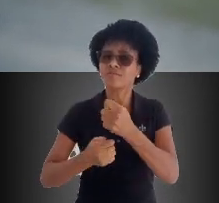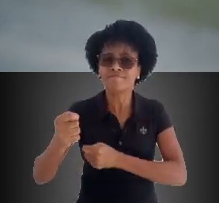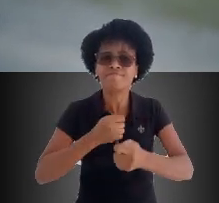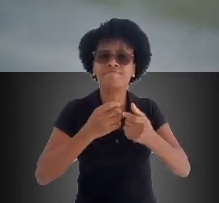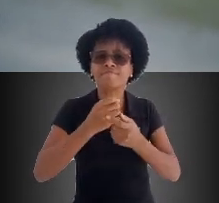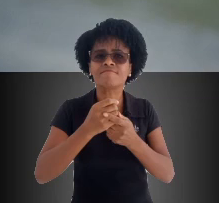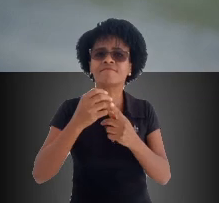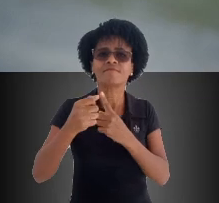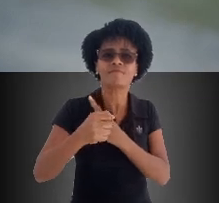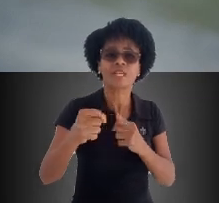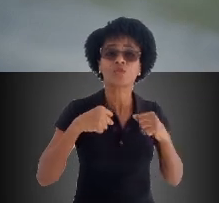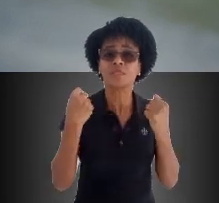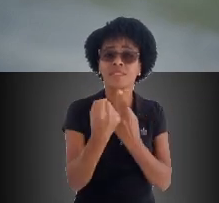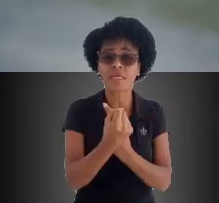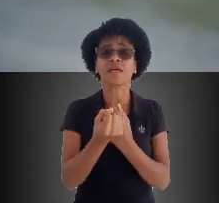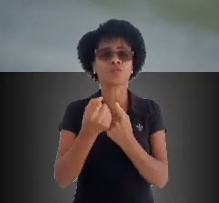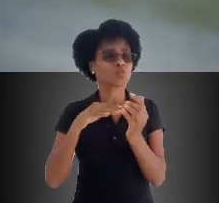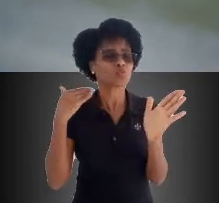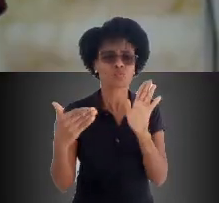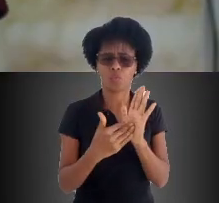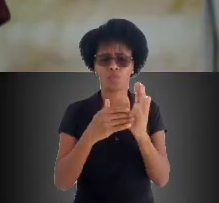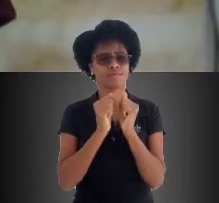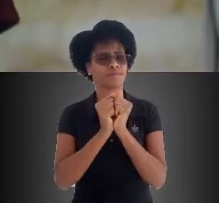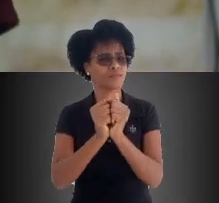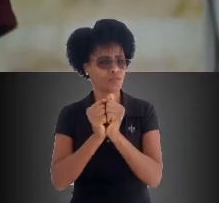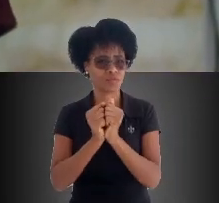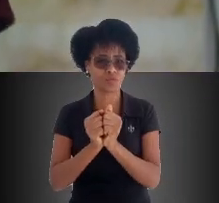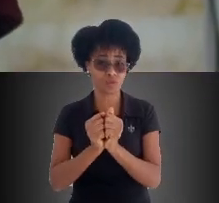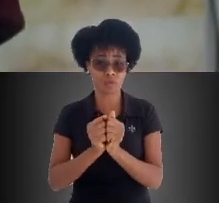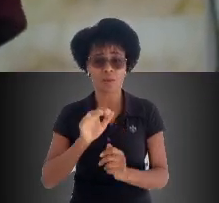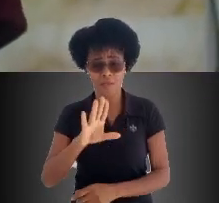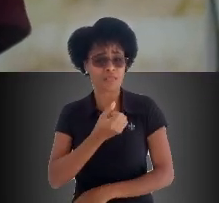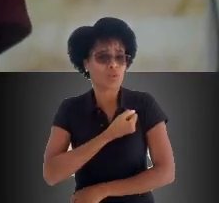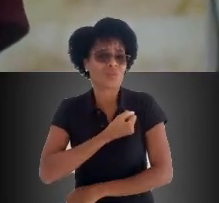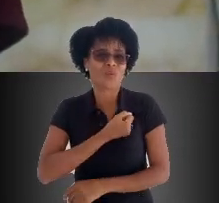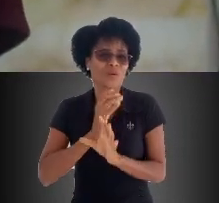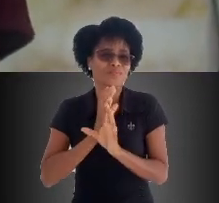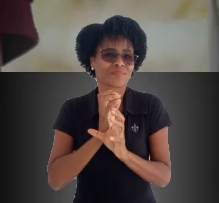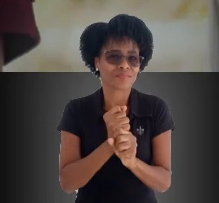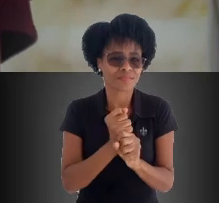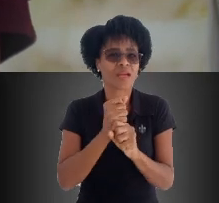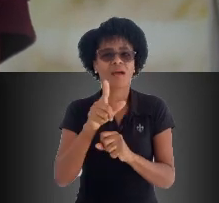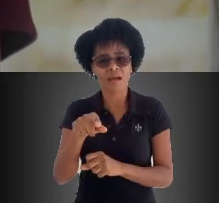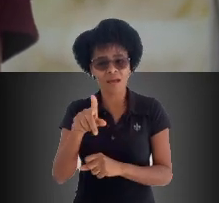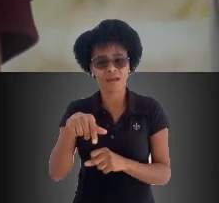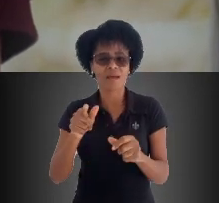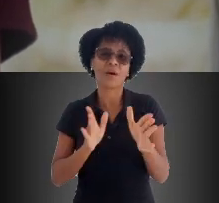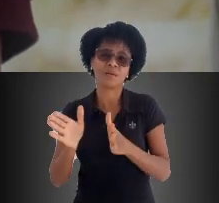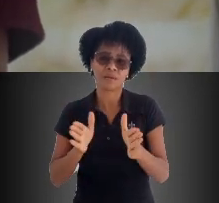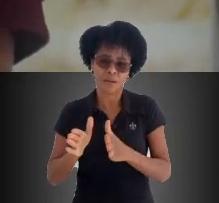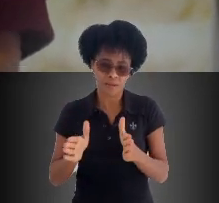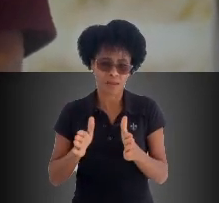trabalhou com a gente, o sindicato e pessoas da comunidade. Em termos de números, o projeto Comida e Saúde em Tempo de Coronavírus, ele